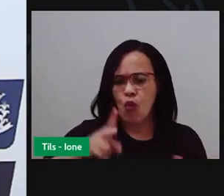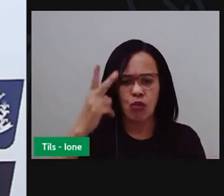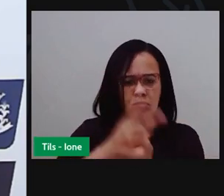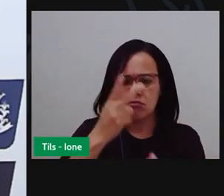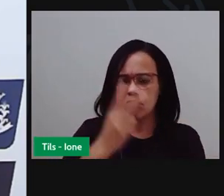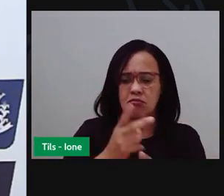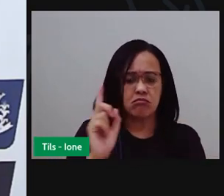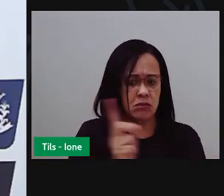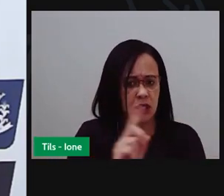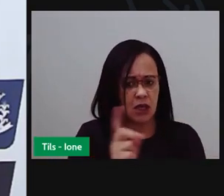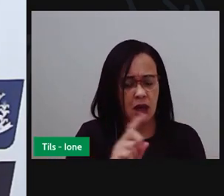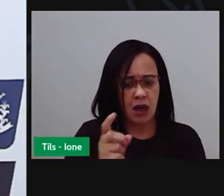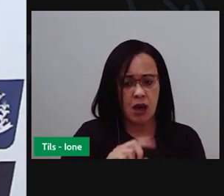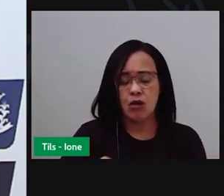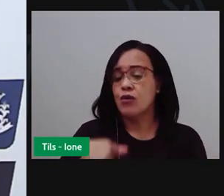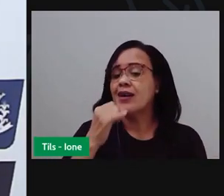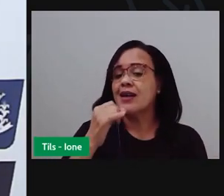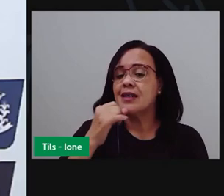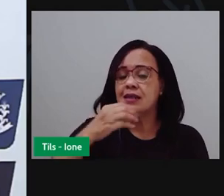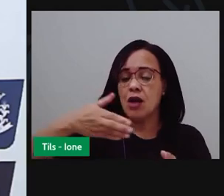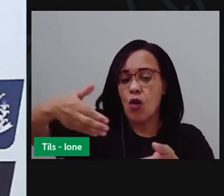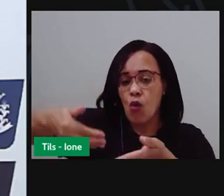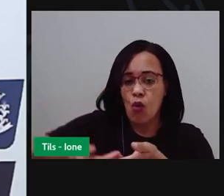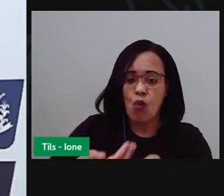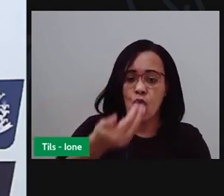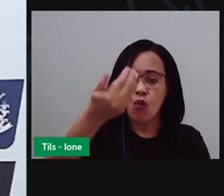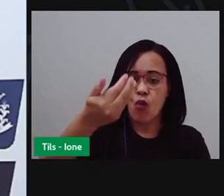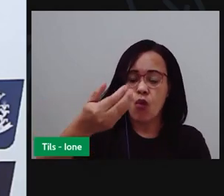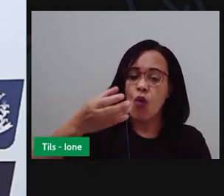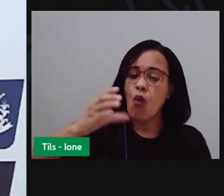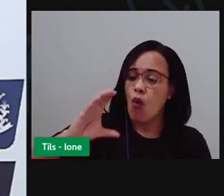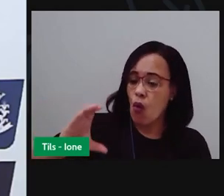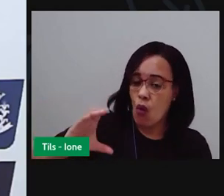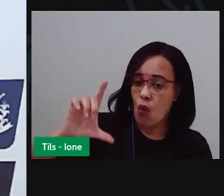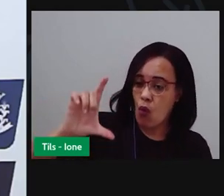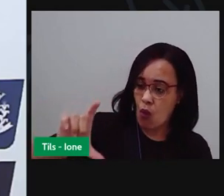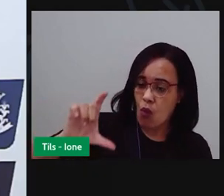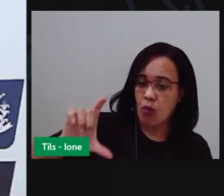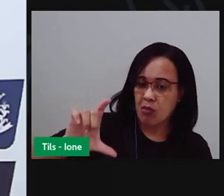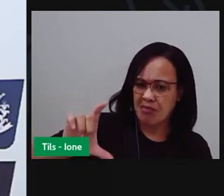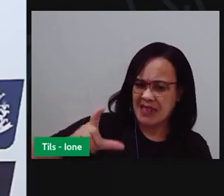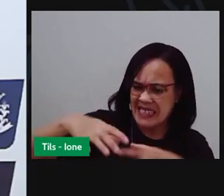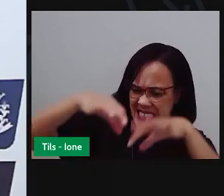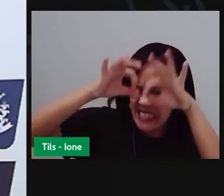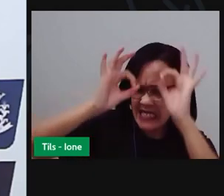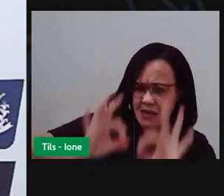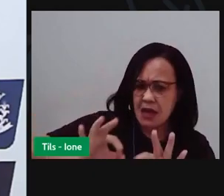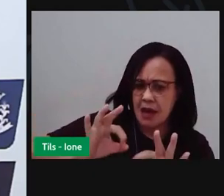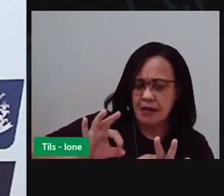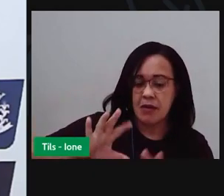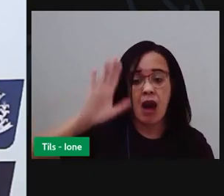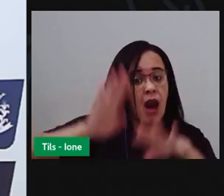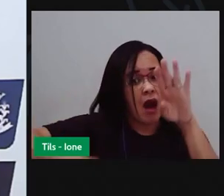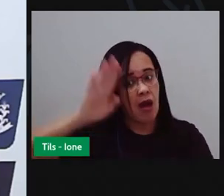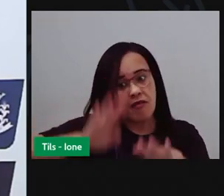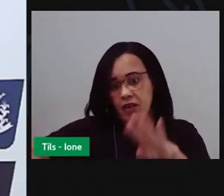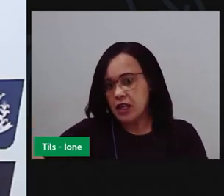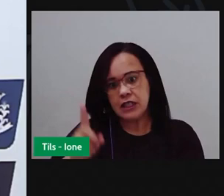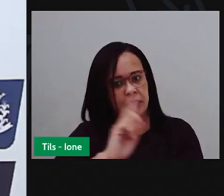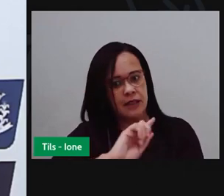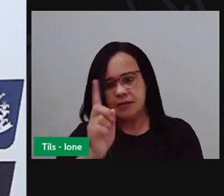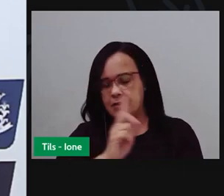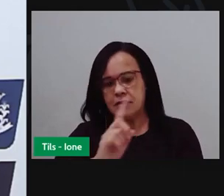com xícaras, colheres, ela não é crescida. Então, pode faltar